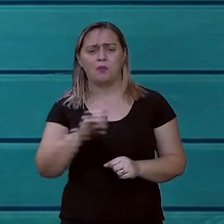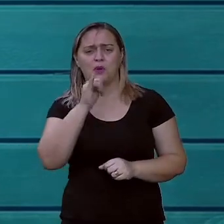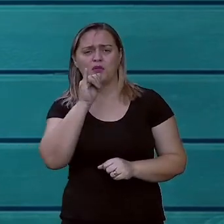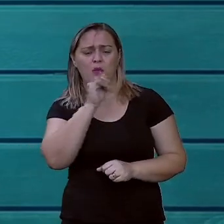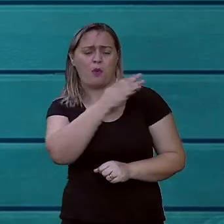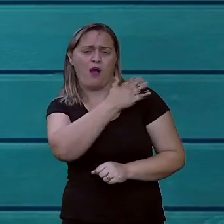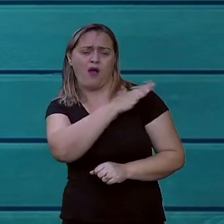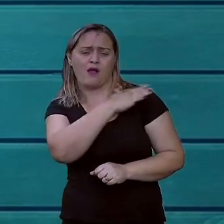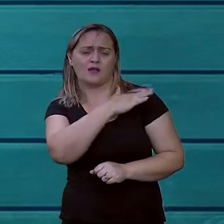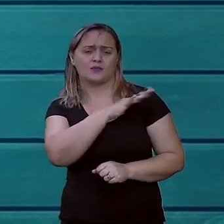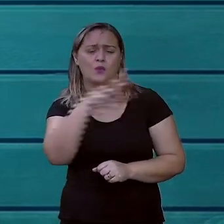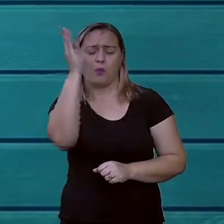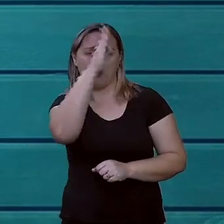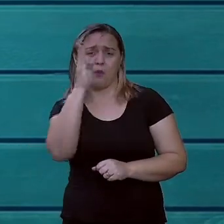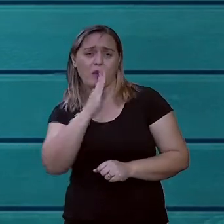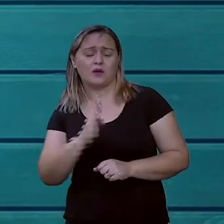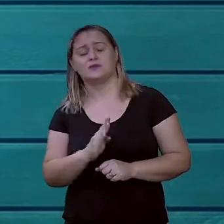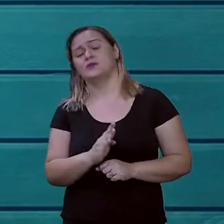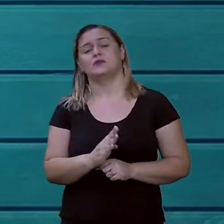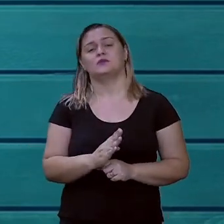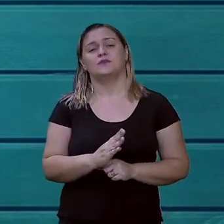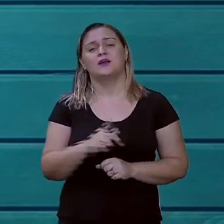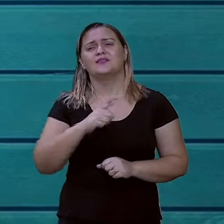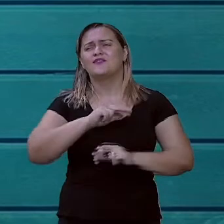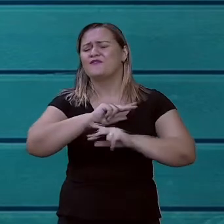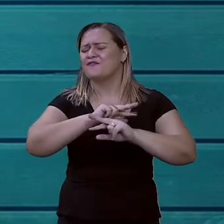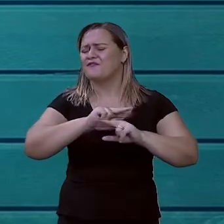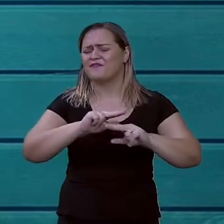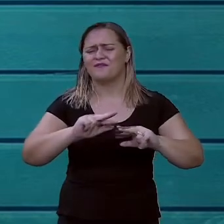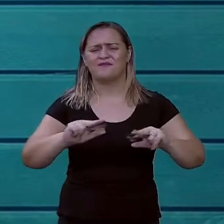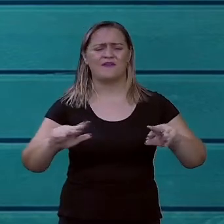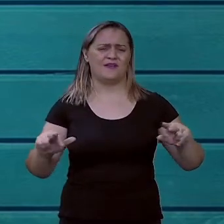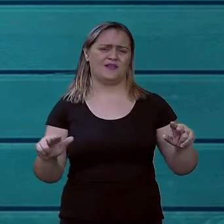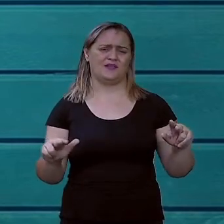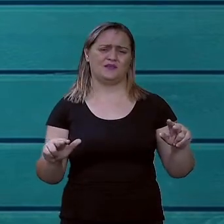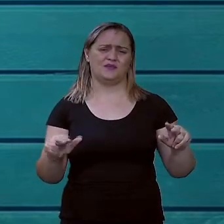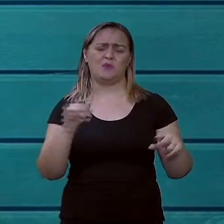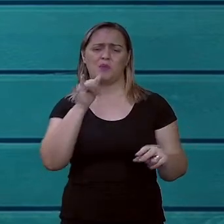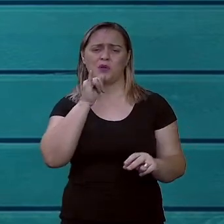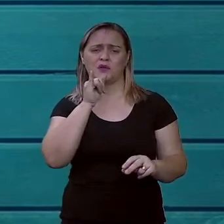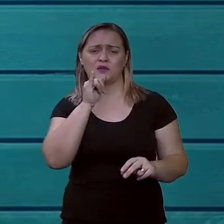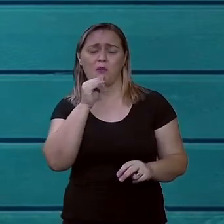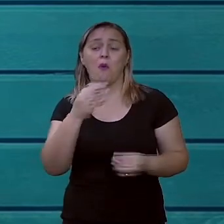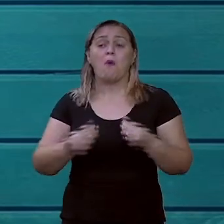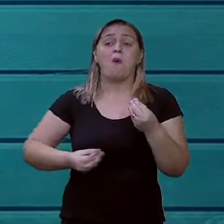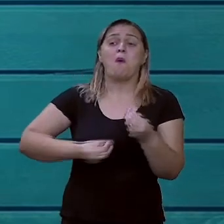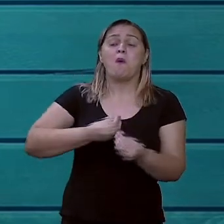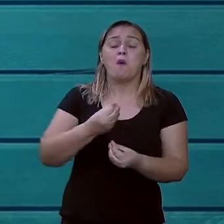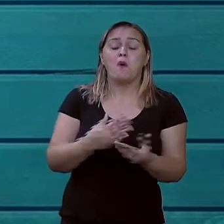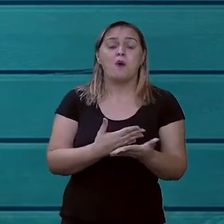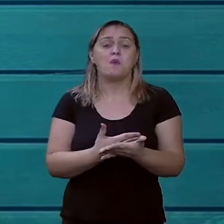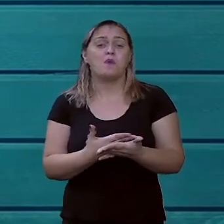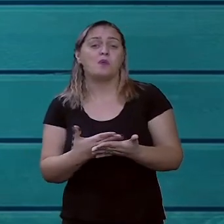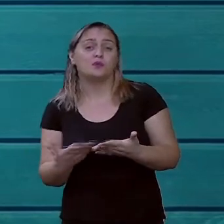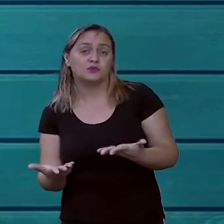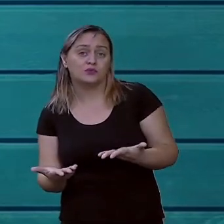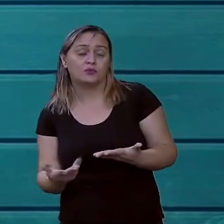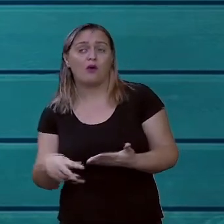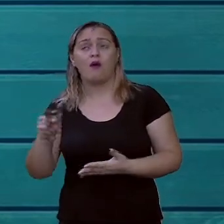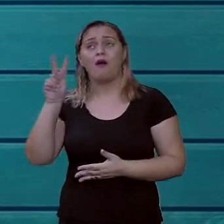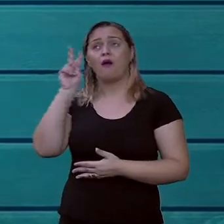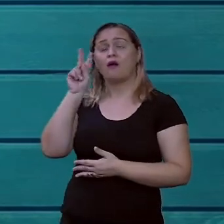nós podemos falar sobre muitas coisas sobre racismo no Brasil. Ó, a origem do racismo, a história,